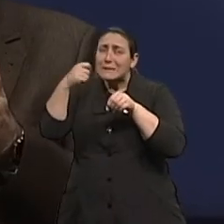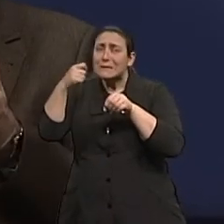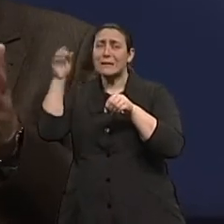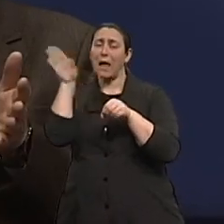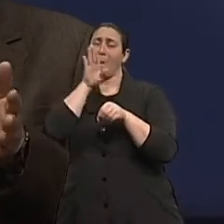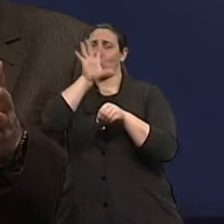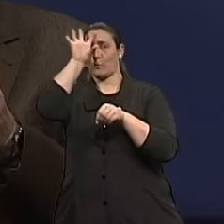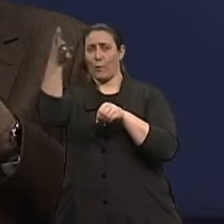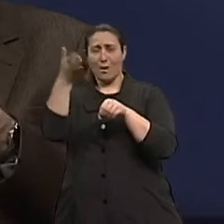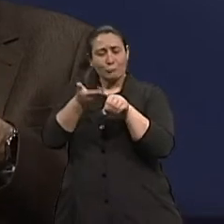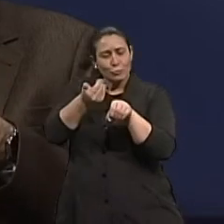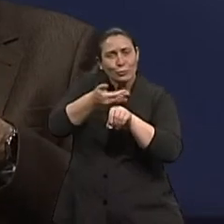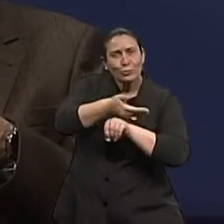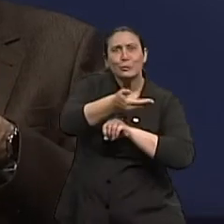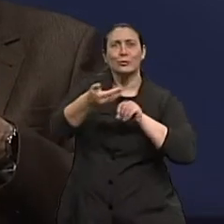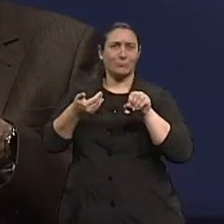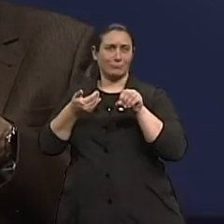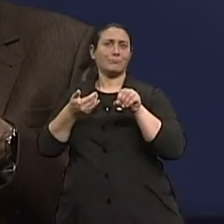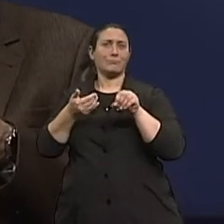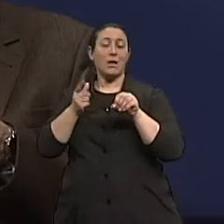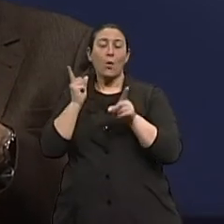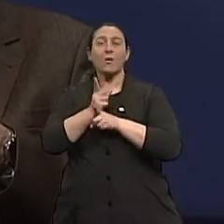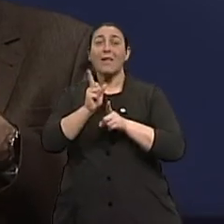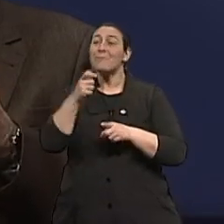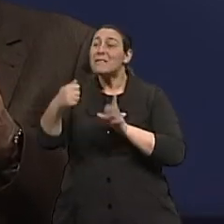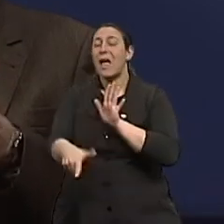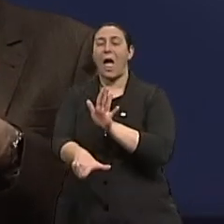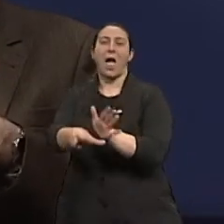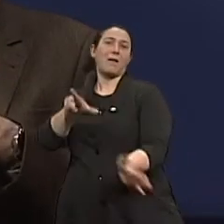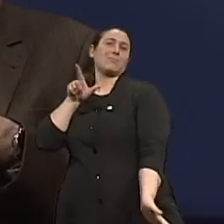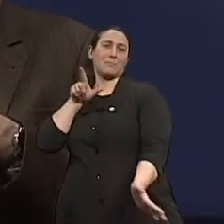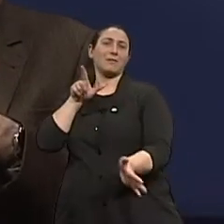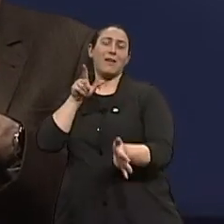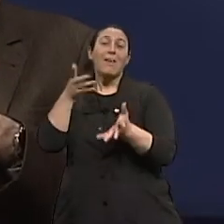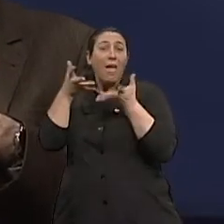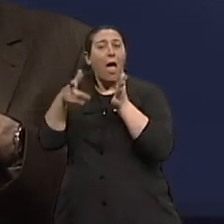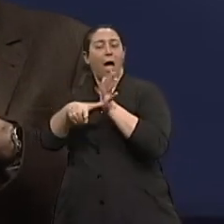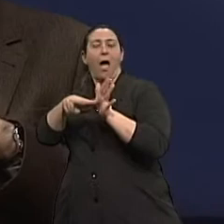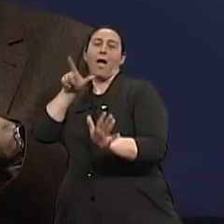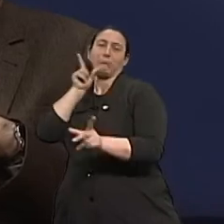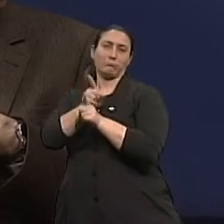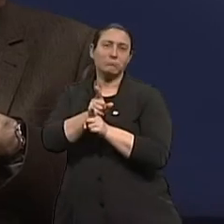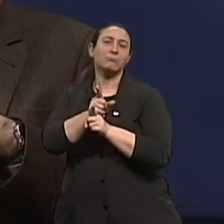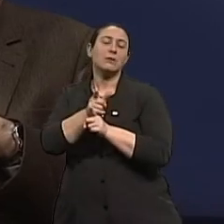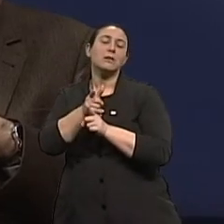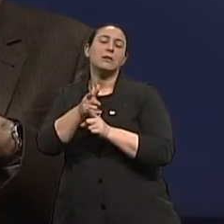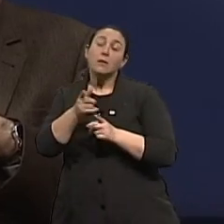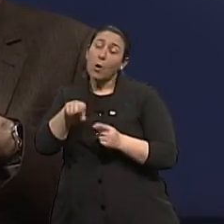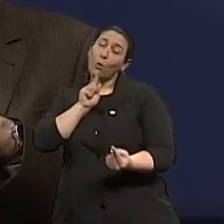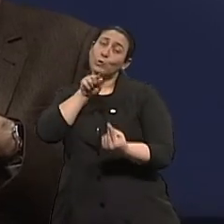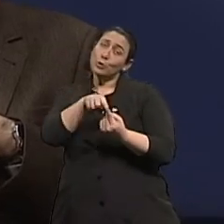tivermos a desventura, que esses tumores sejam diagnosticados numa fase precoce. Isso que é o nosso objetivo